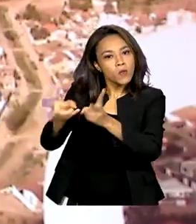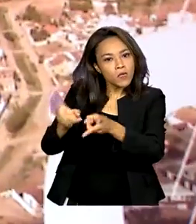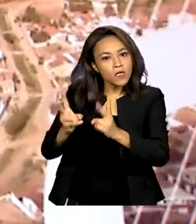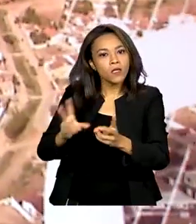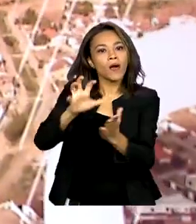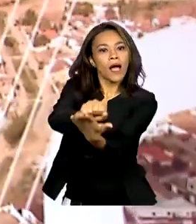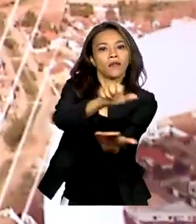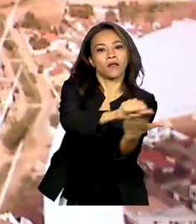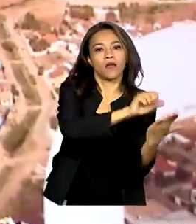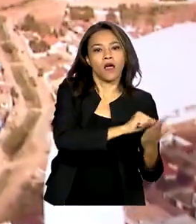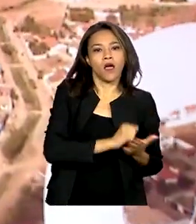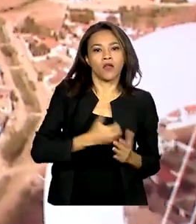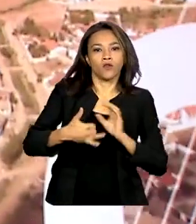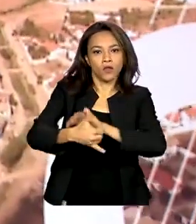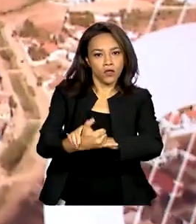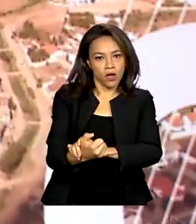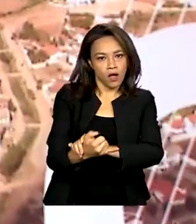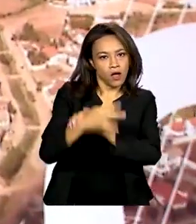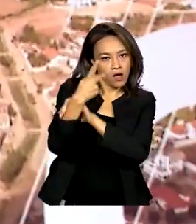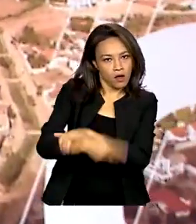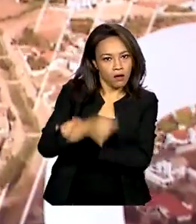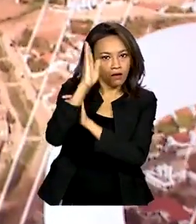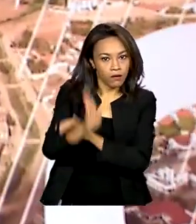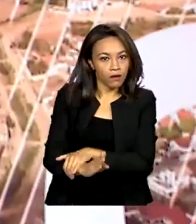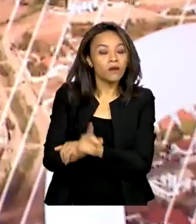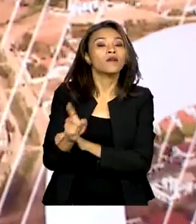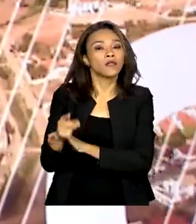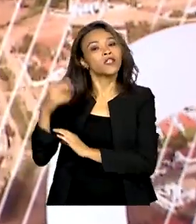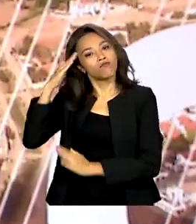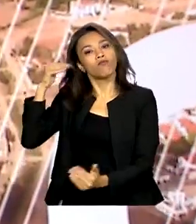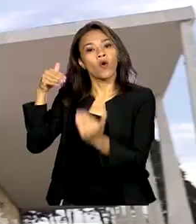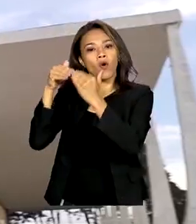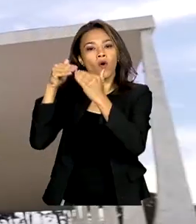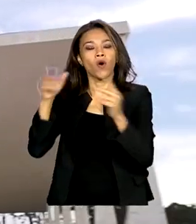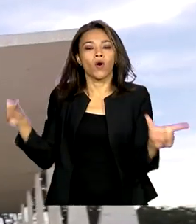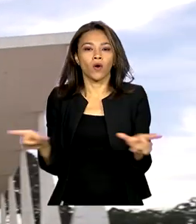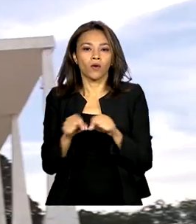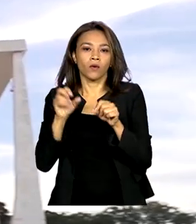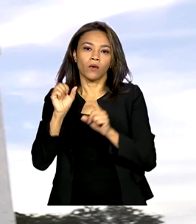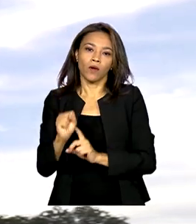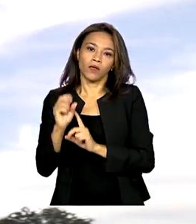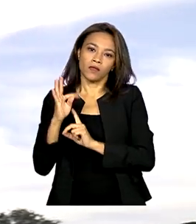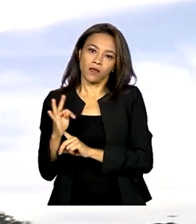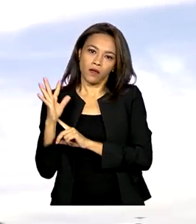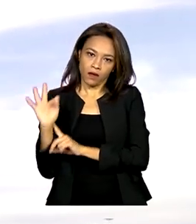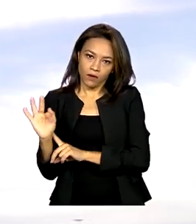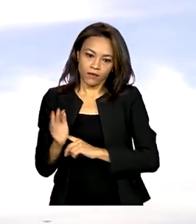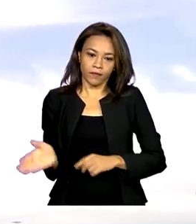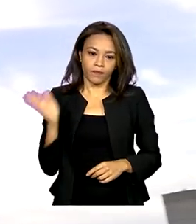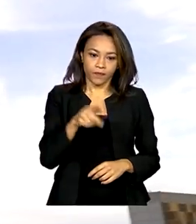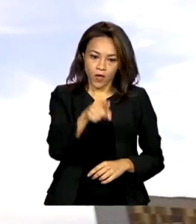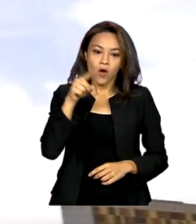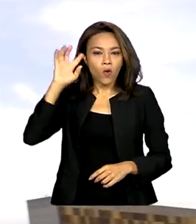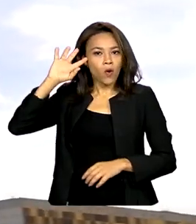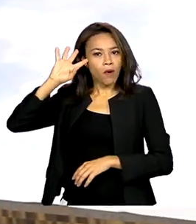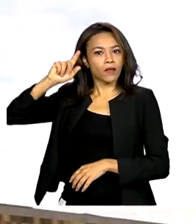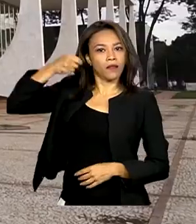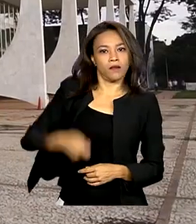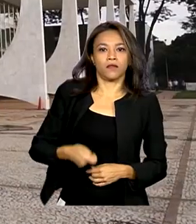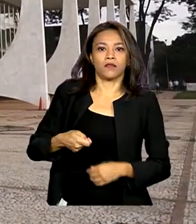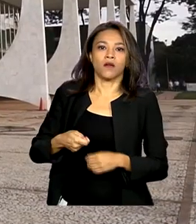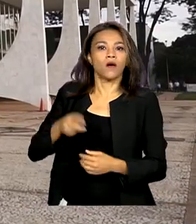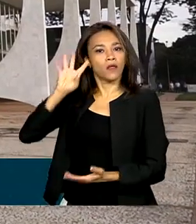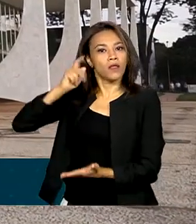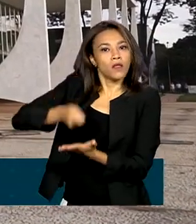armas no país depois de decisão favorável do STF. Com a decisão do Supremo Tribunal Federal